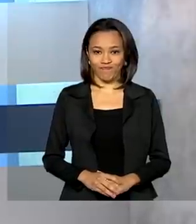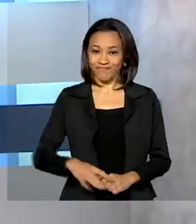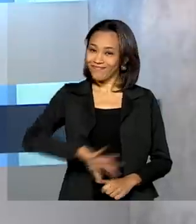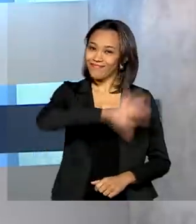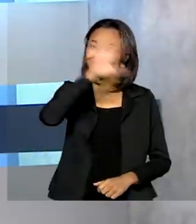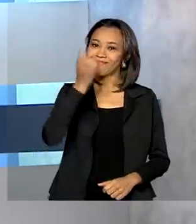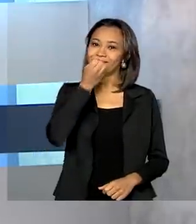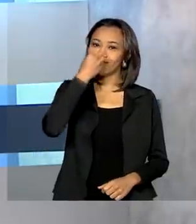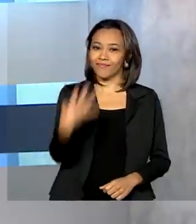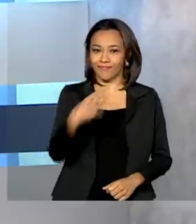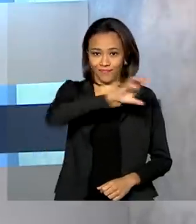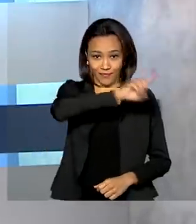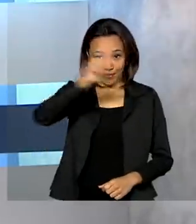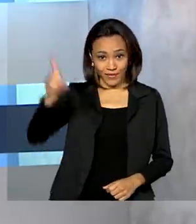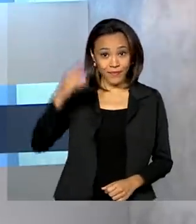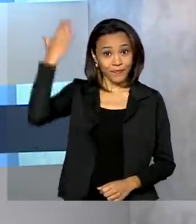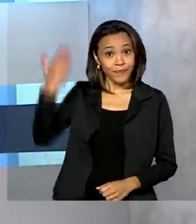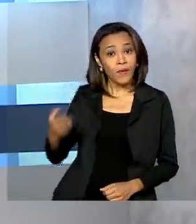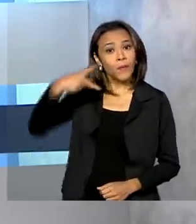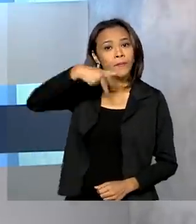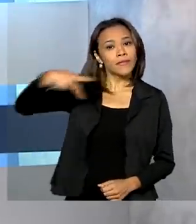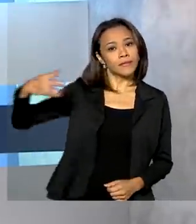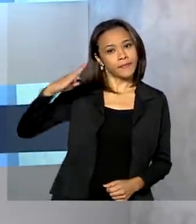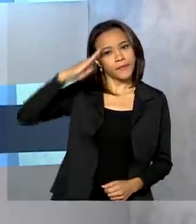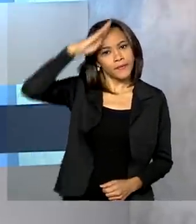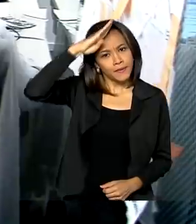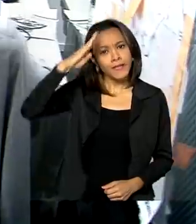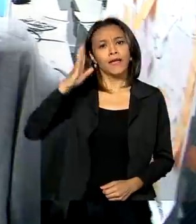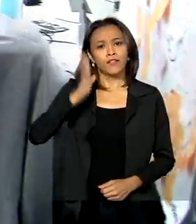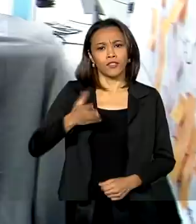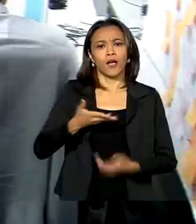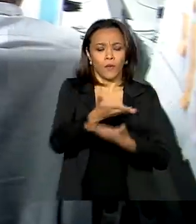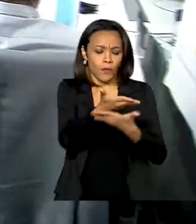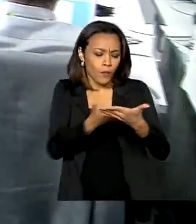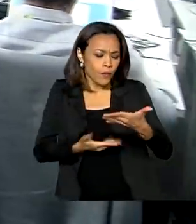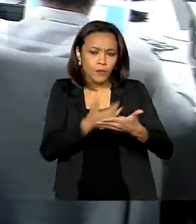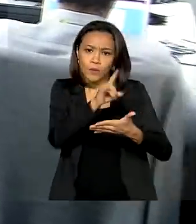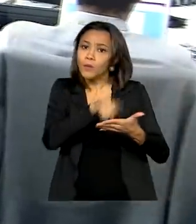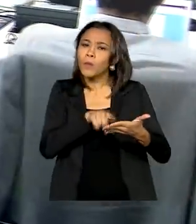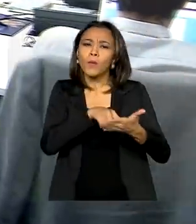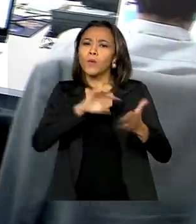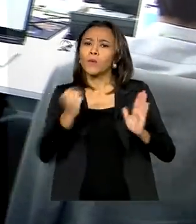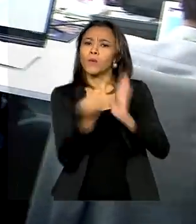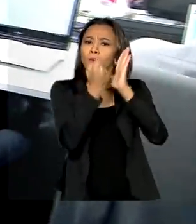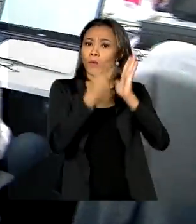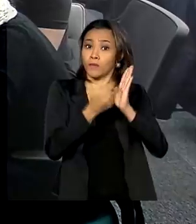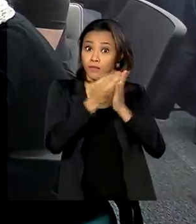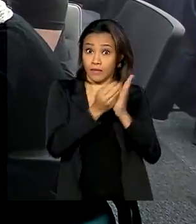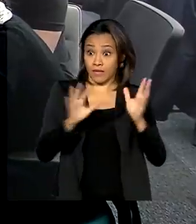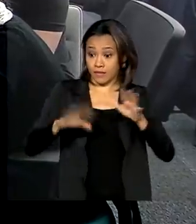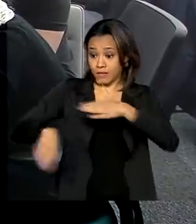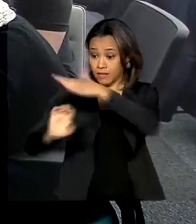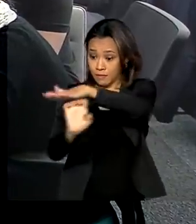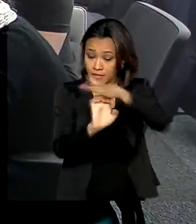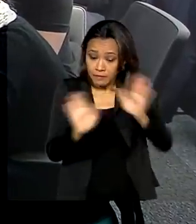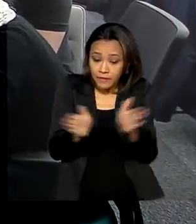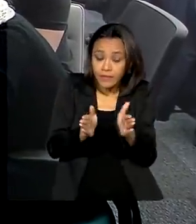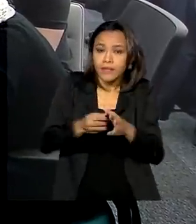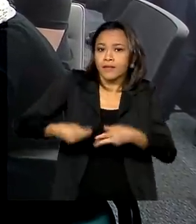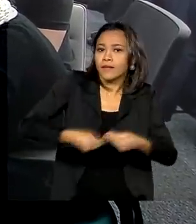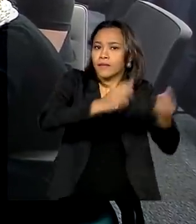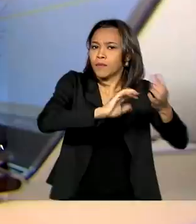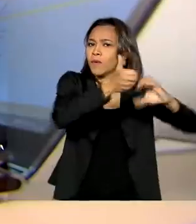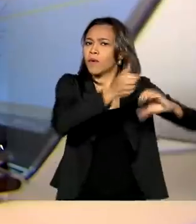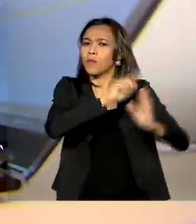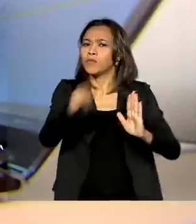Olá, bom dia. O presidente Jair Bolsonaro encaminha o marco legal das startups ao Congresso Nacional. O projeto tem o